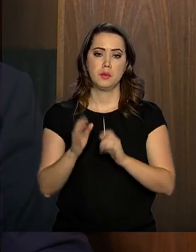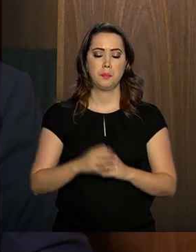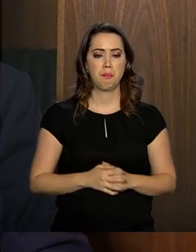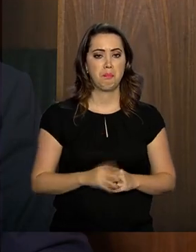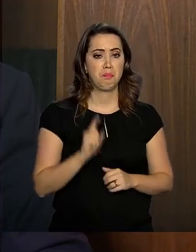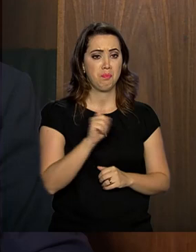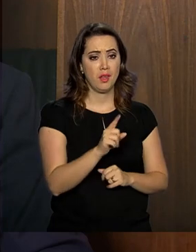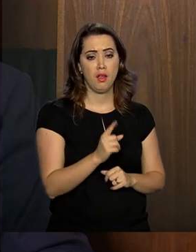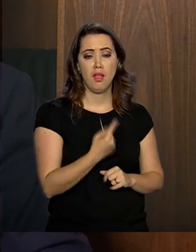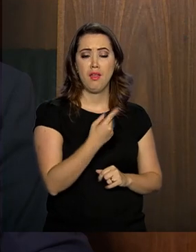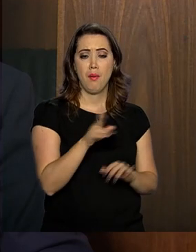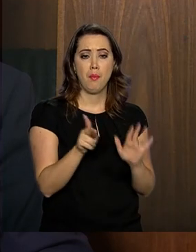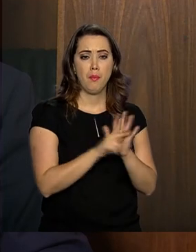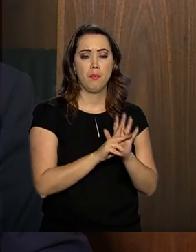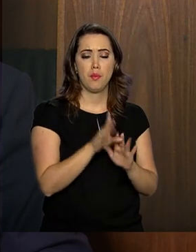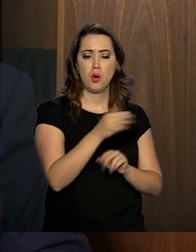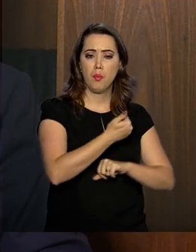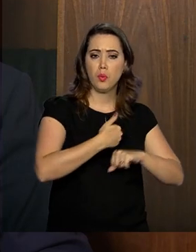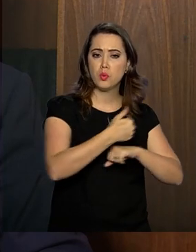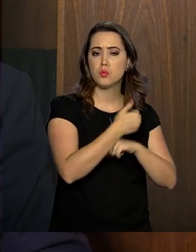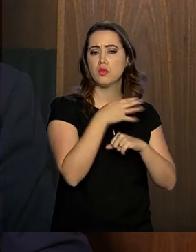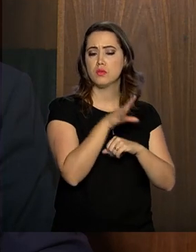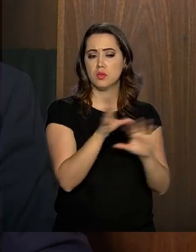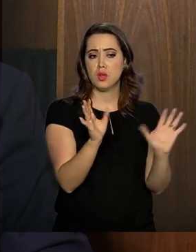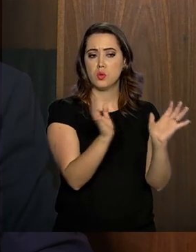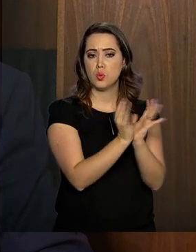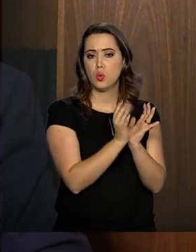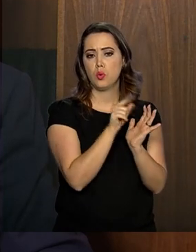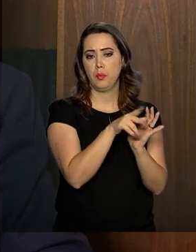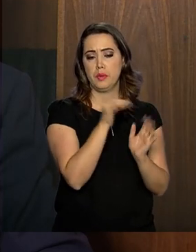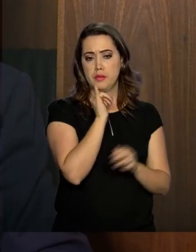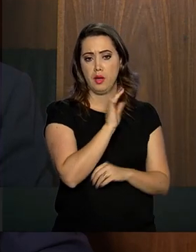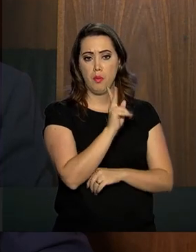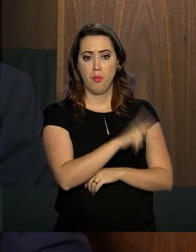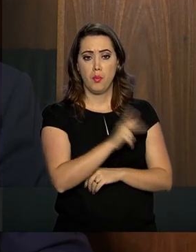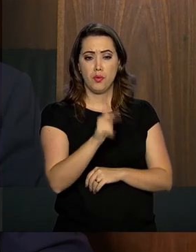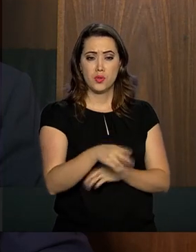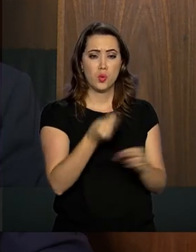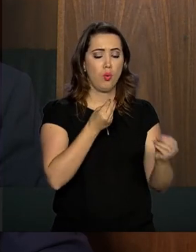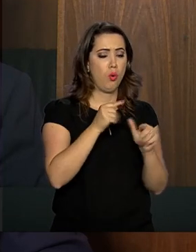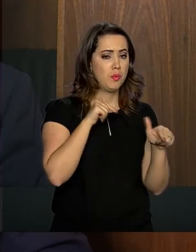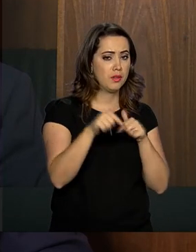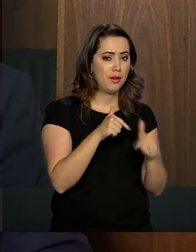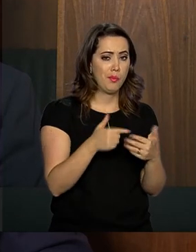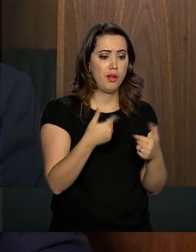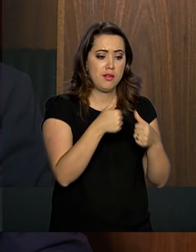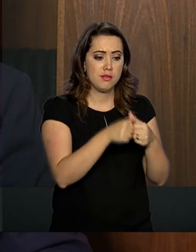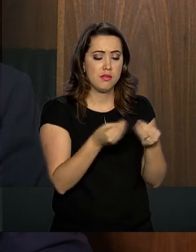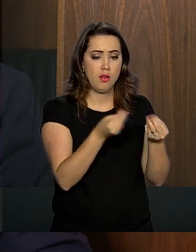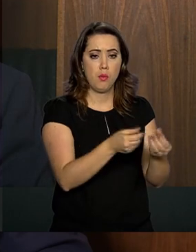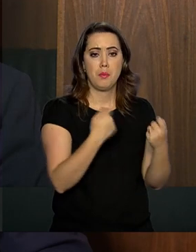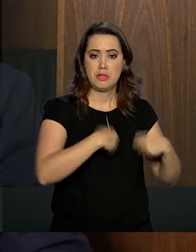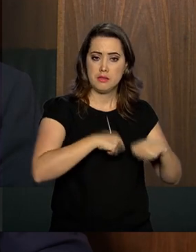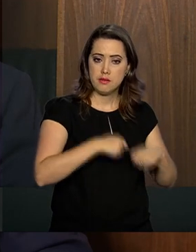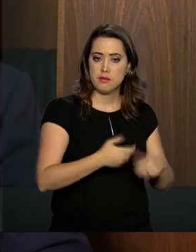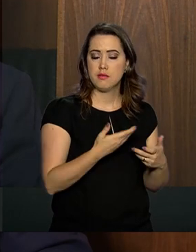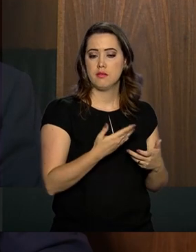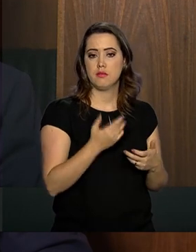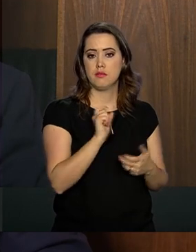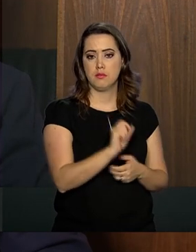São especificidade de carreira. Então, no caso dos professores, a forma como eles trabalham, as condições em que eles são exigidos,